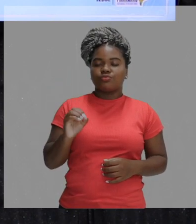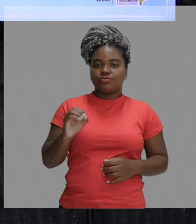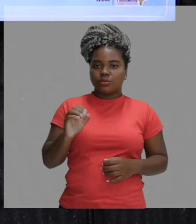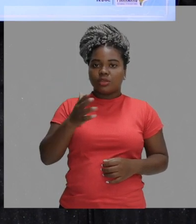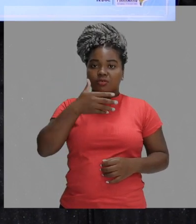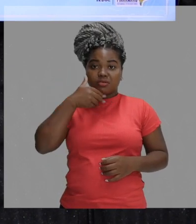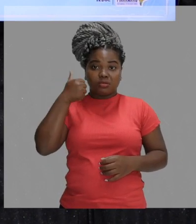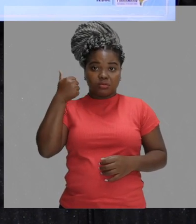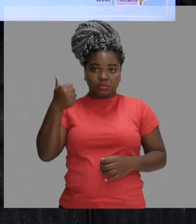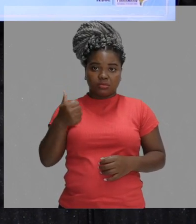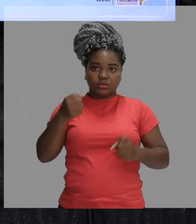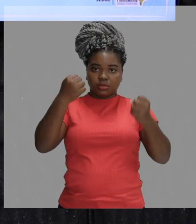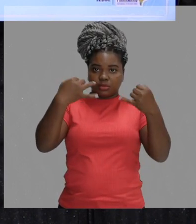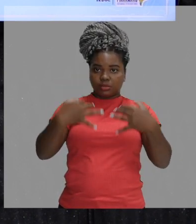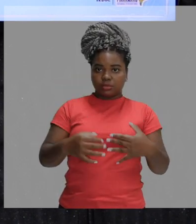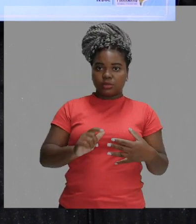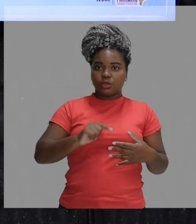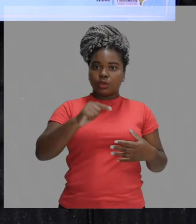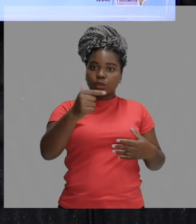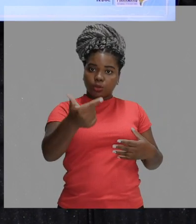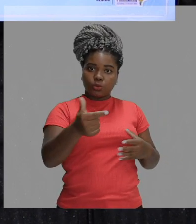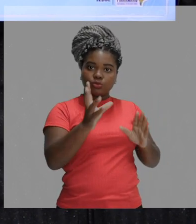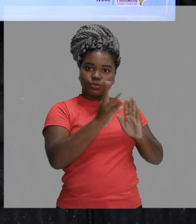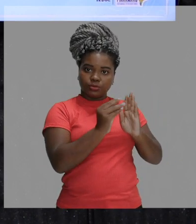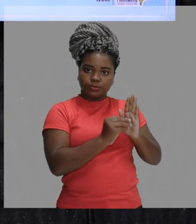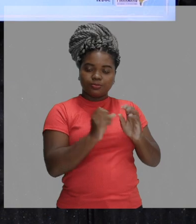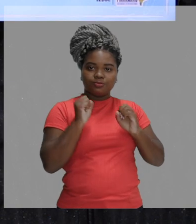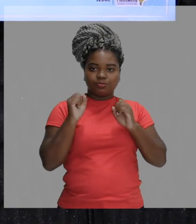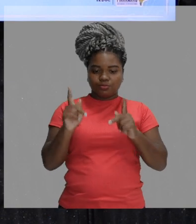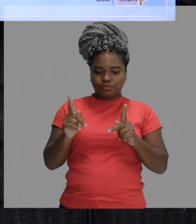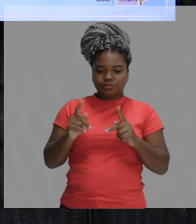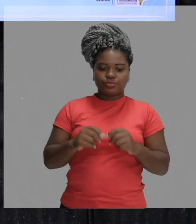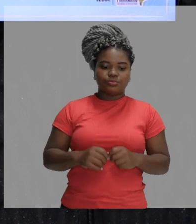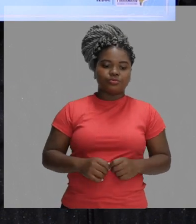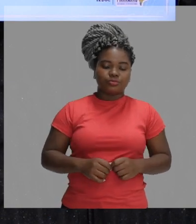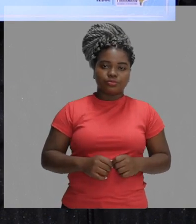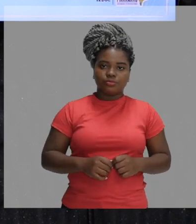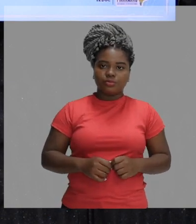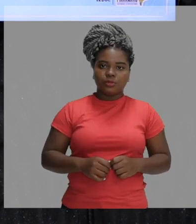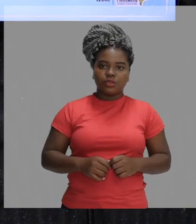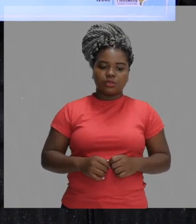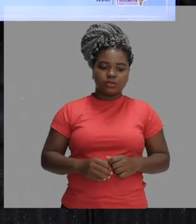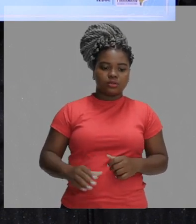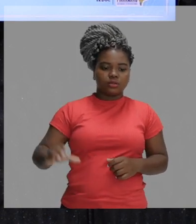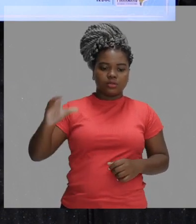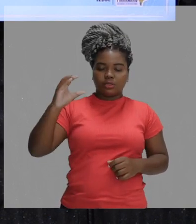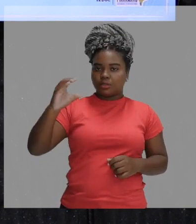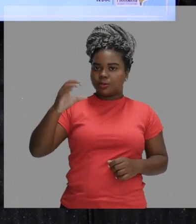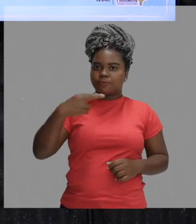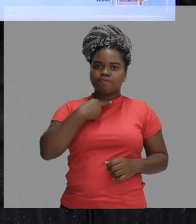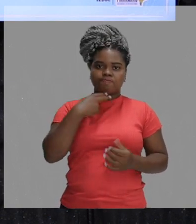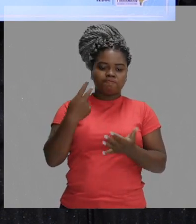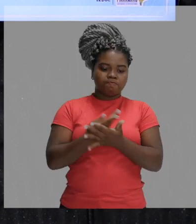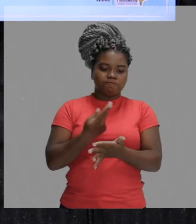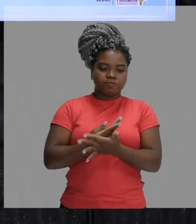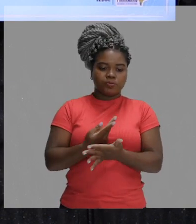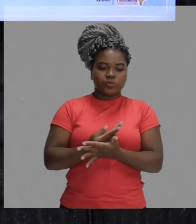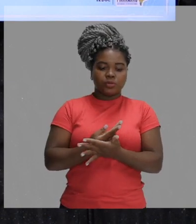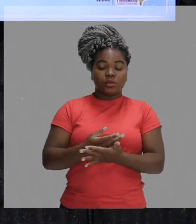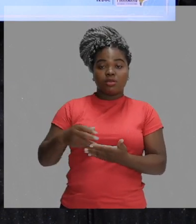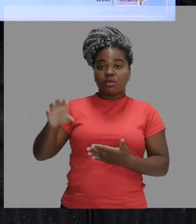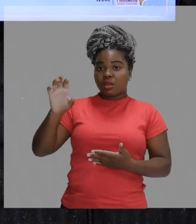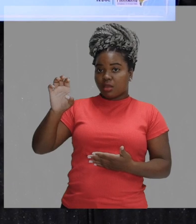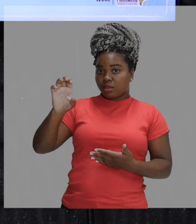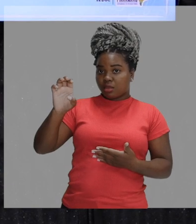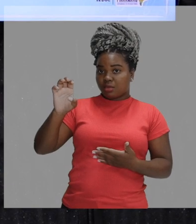melhor trabalhado no conteúdo de refração que vem pela frente. Ok? Então, não é isso. Pulando para a letra E,